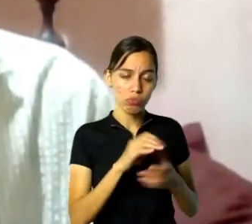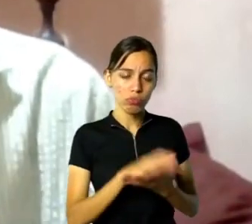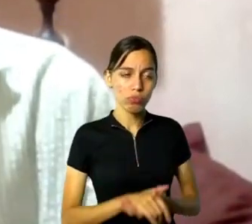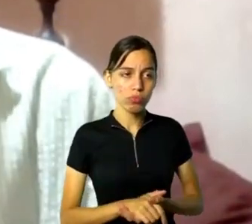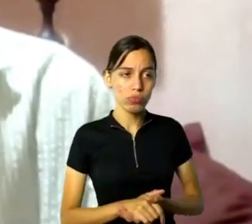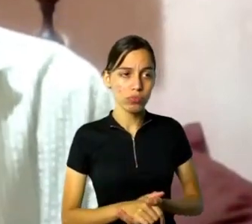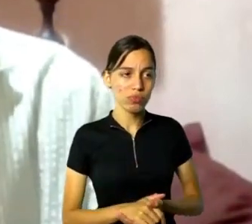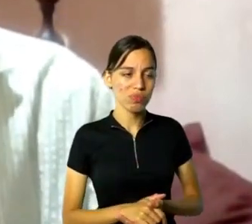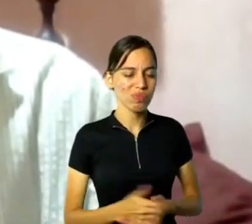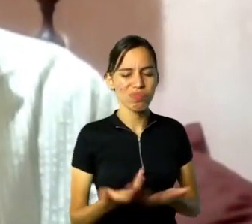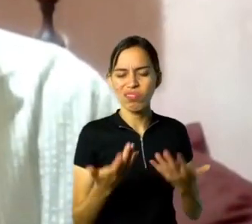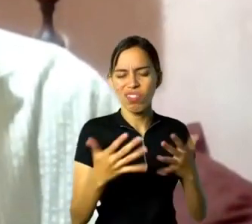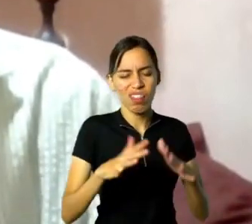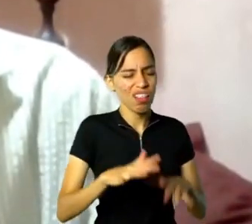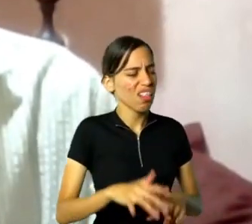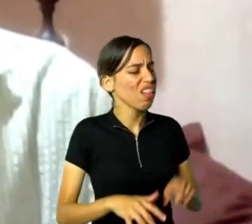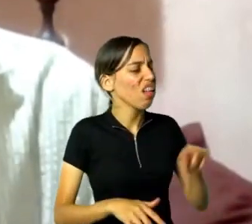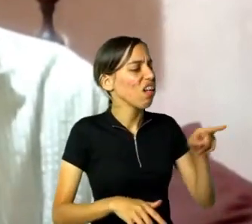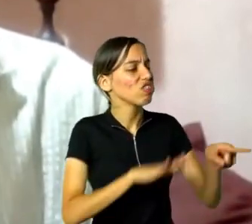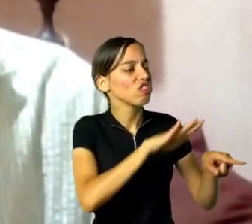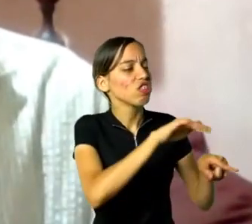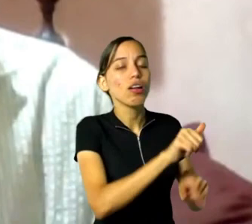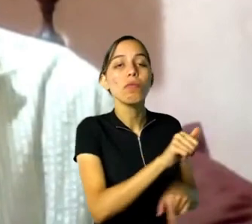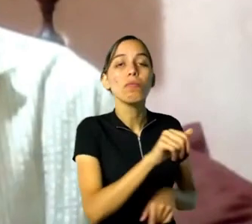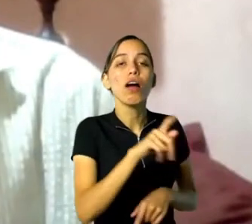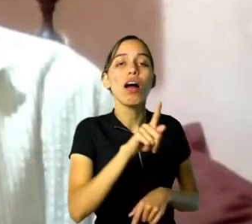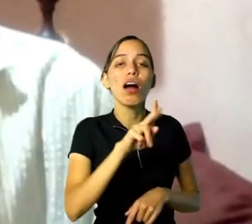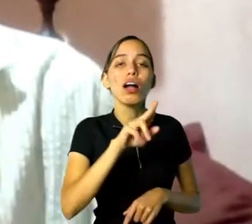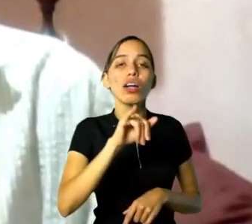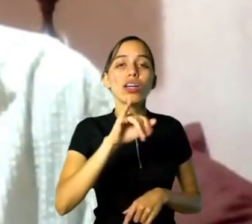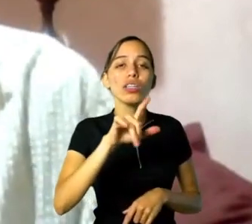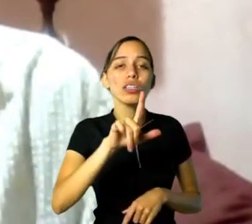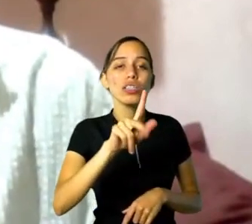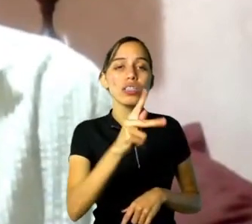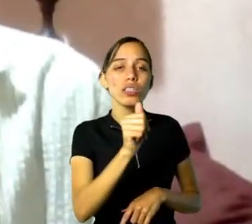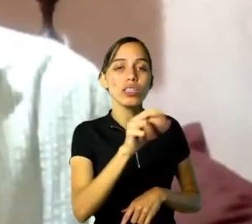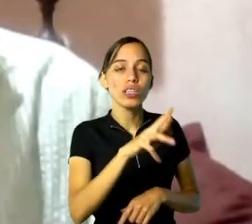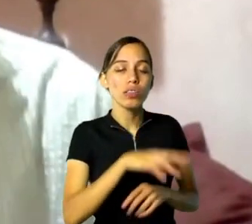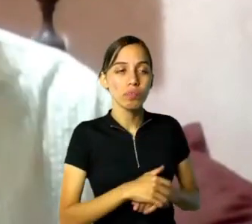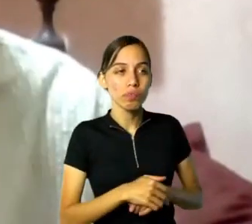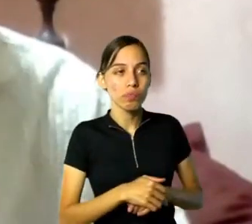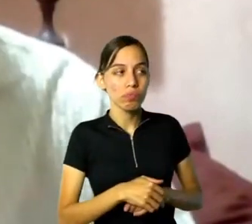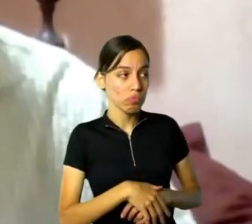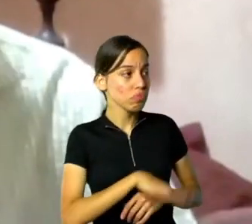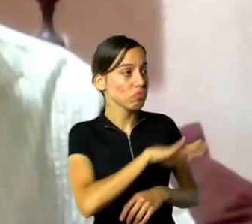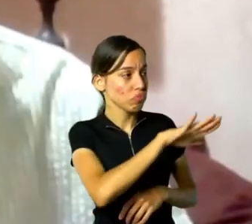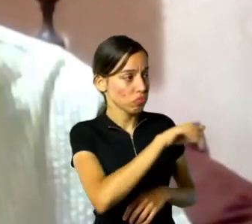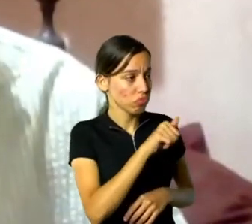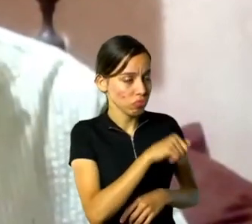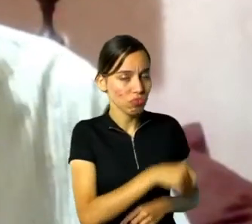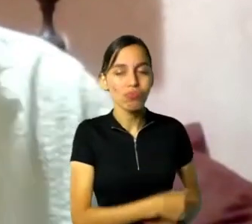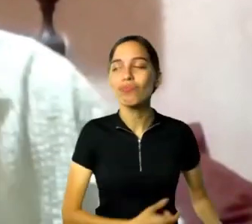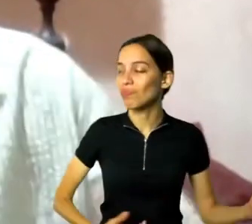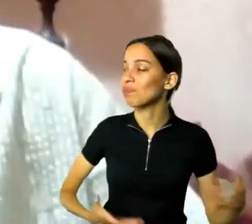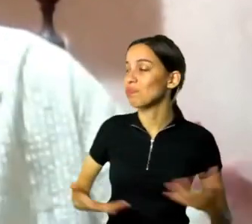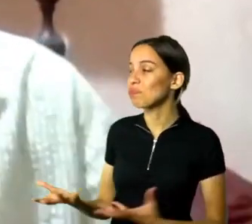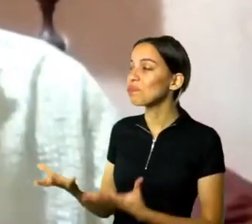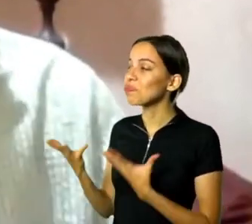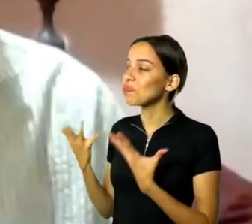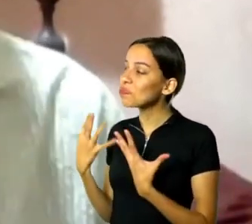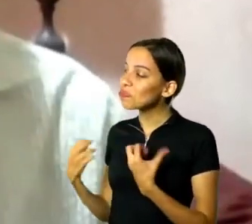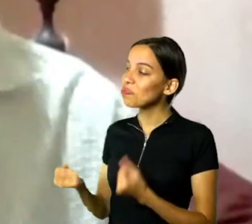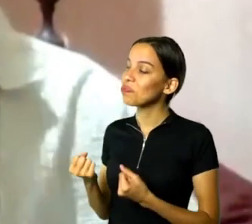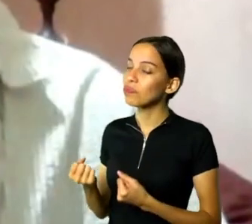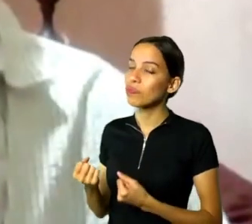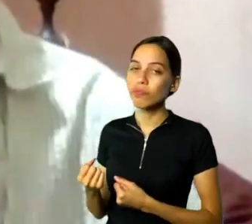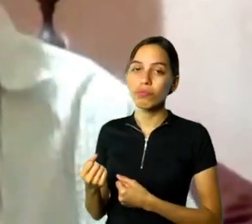perfeita para vir para cá, porque ele veio, amou e foi amado. Dizem que foi muito explorado também, eu não sei